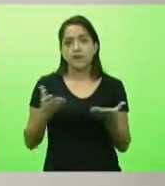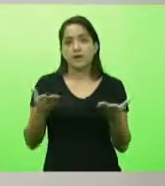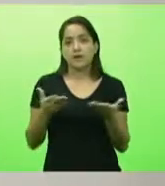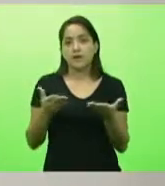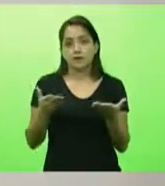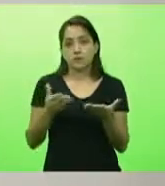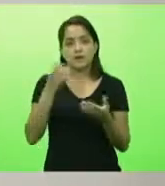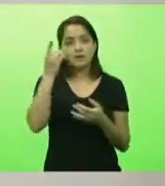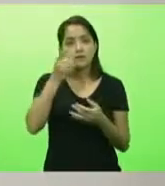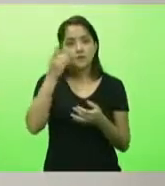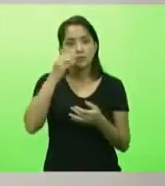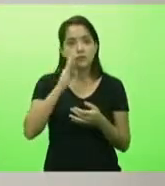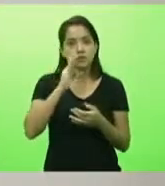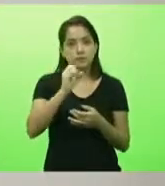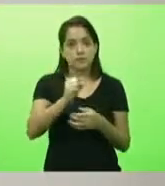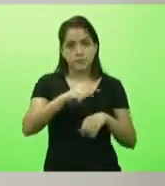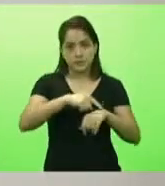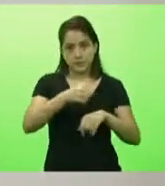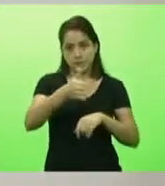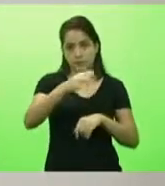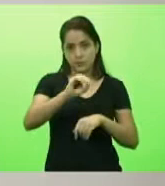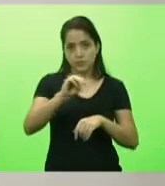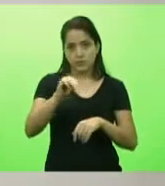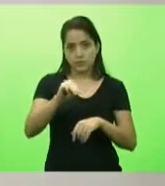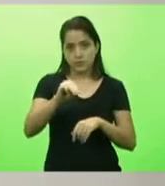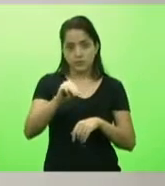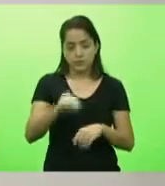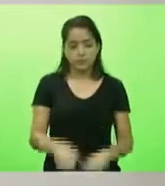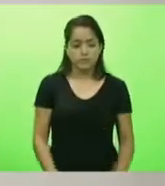Deputado Bruno Souza, por 10 minutos, deputado.